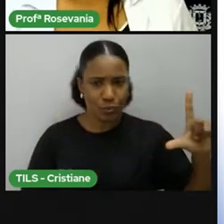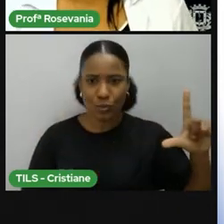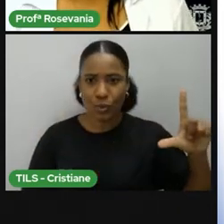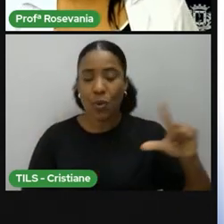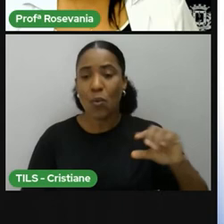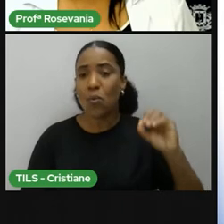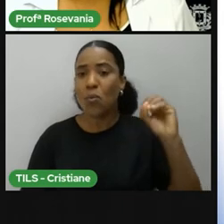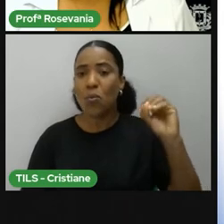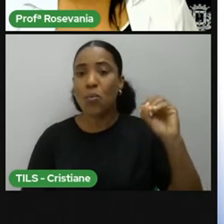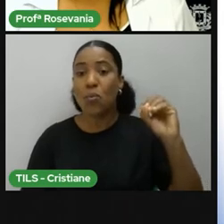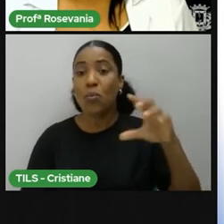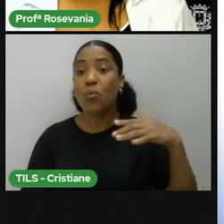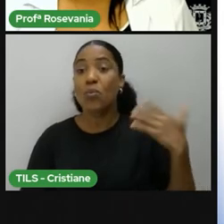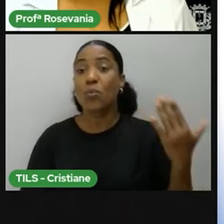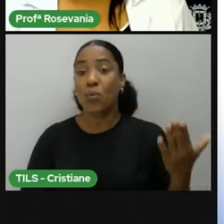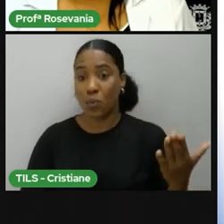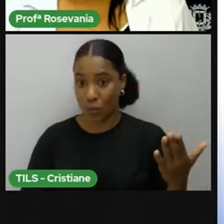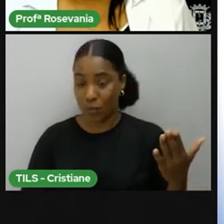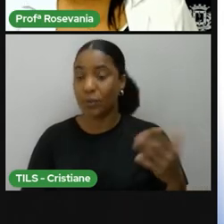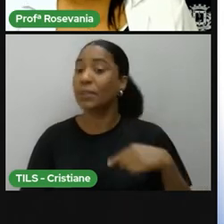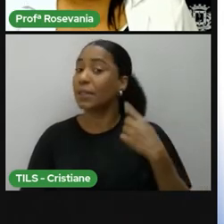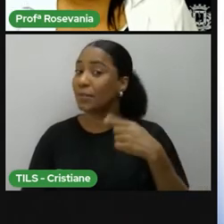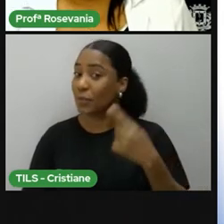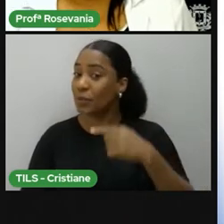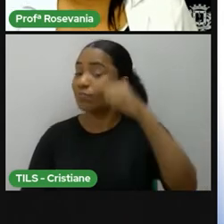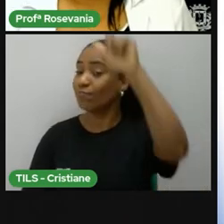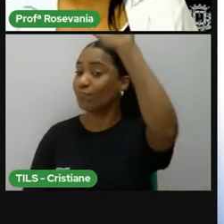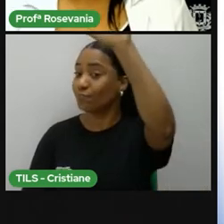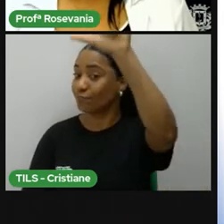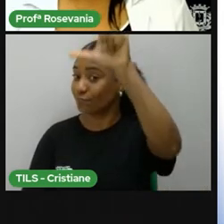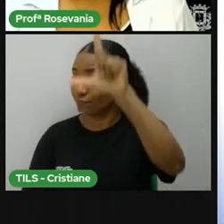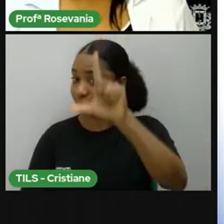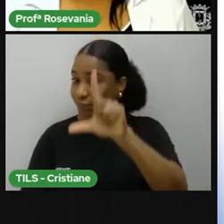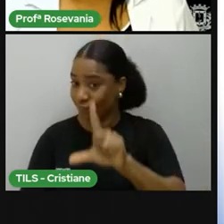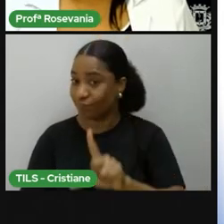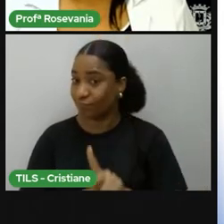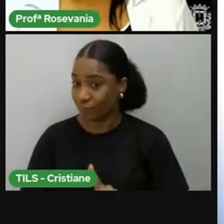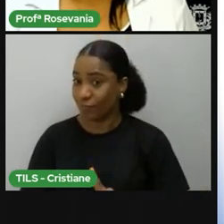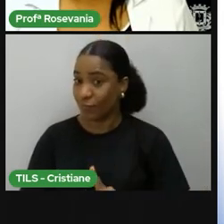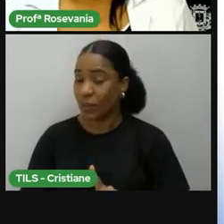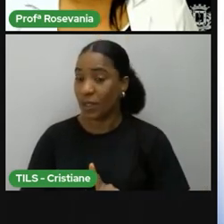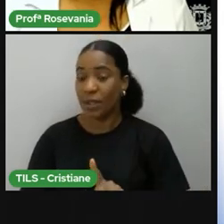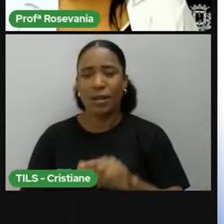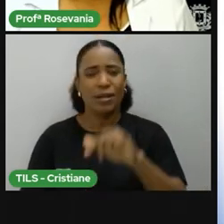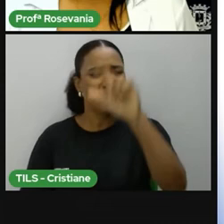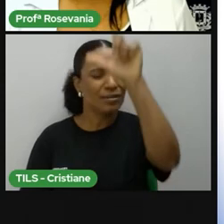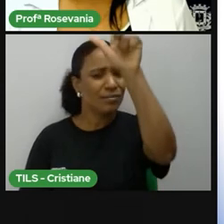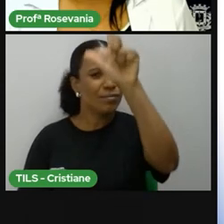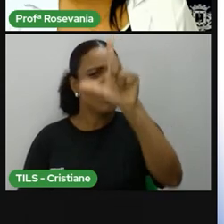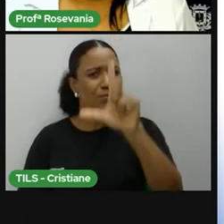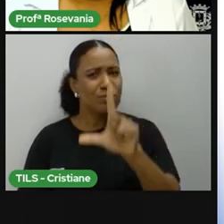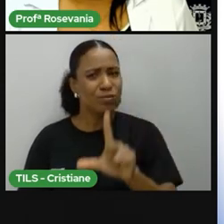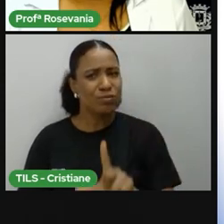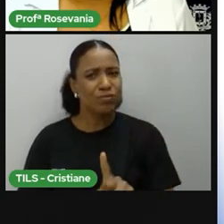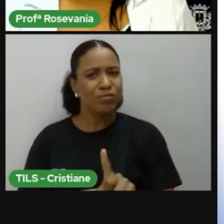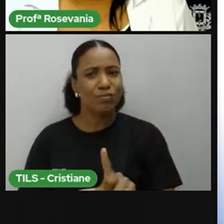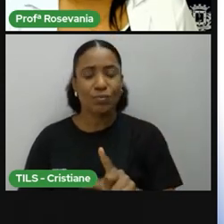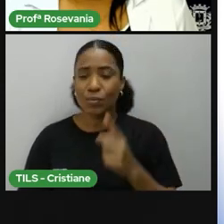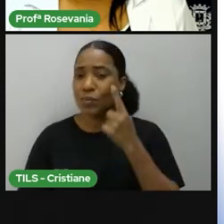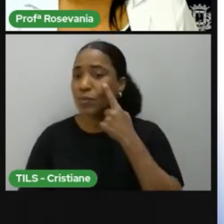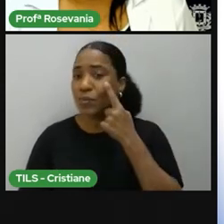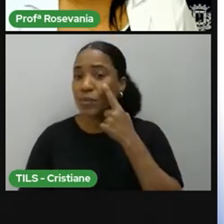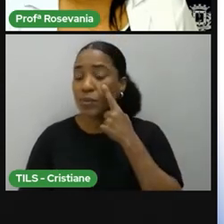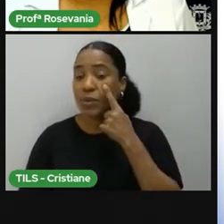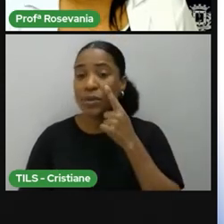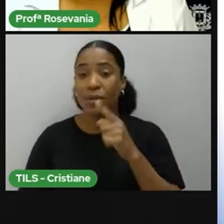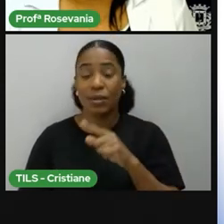que está, eu vou olhar a linha vertical. E essa linha vertical, no encontro dela,